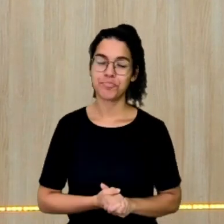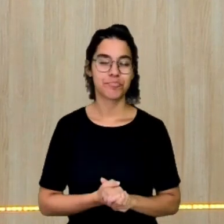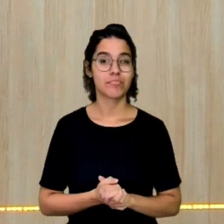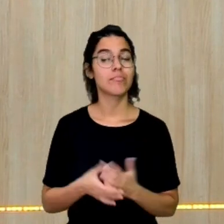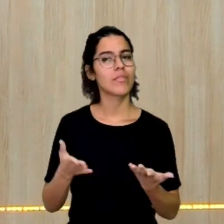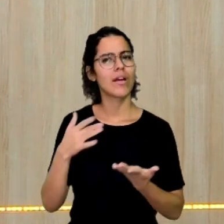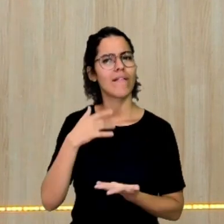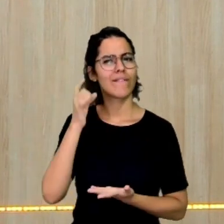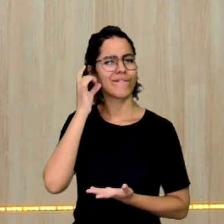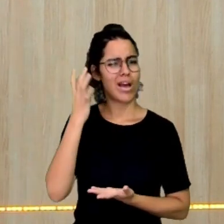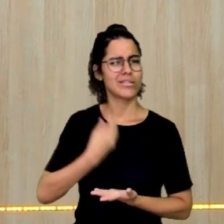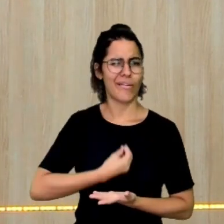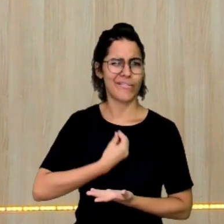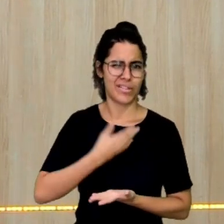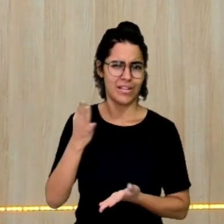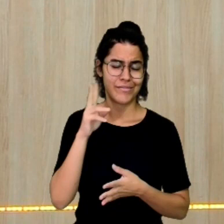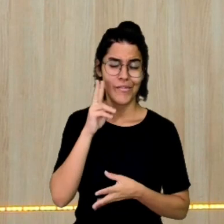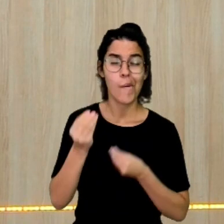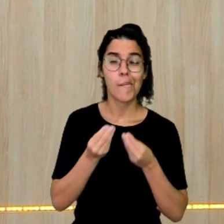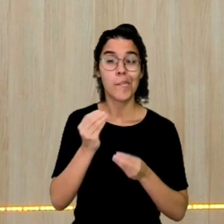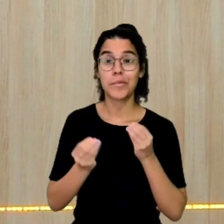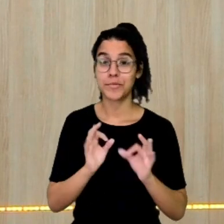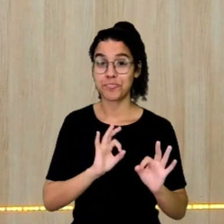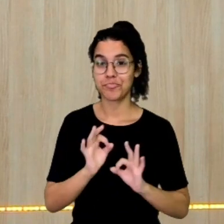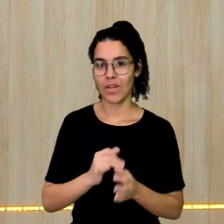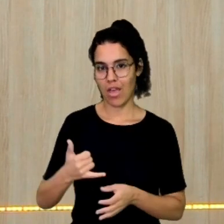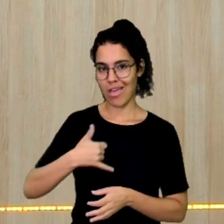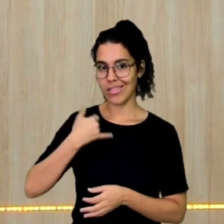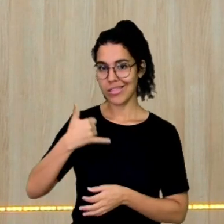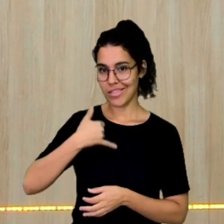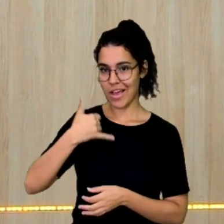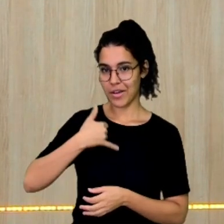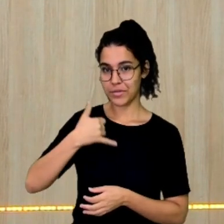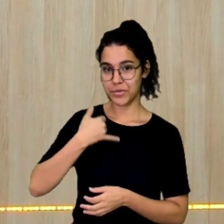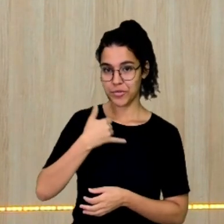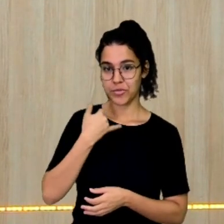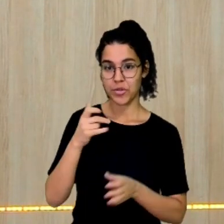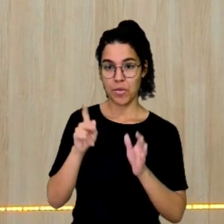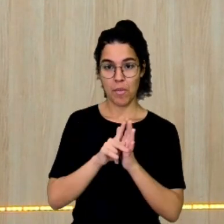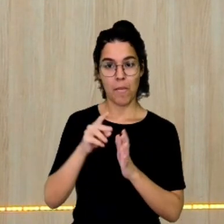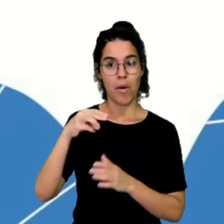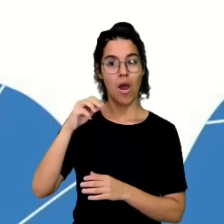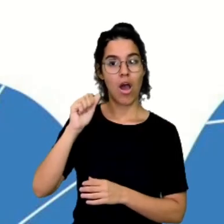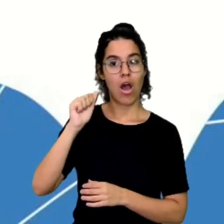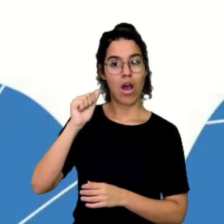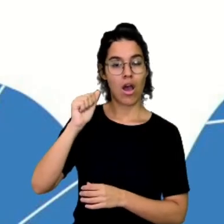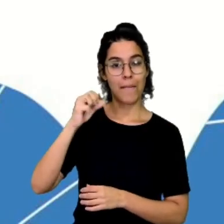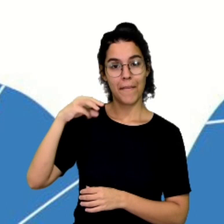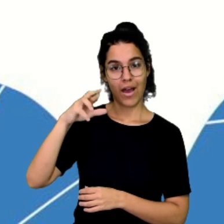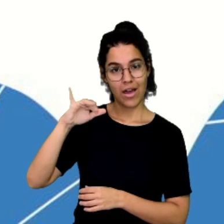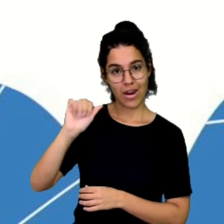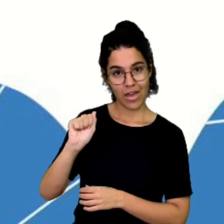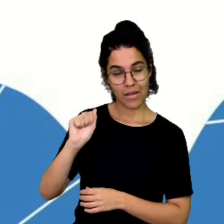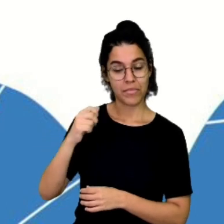para facilitar a nossa vida, vamos fazer o seguinte? A idade de Maria vai